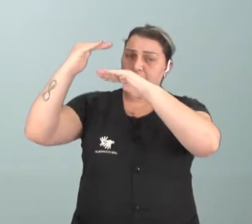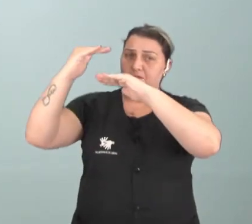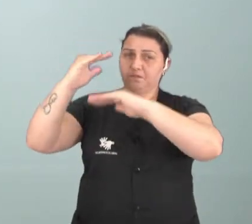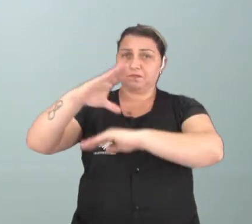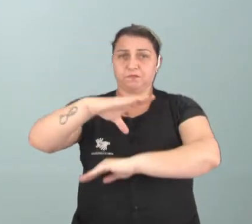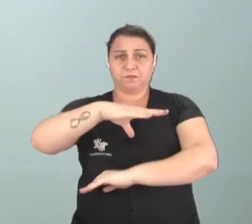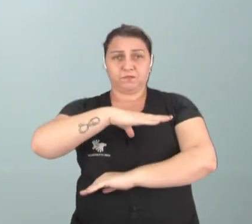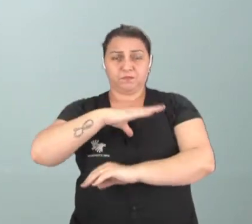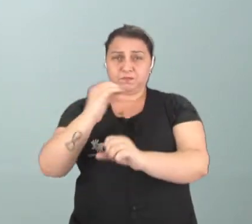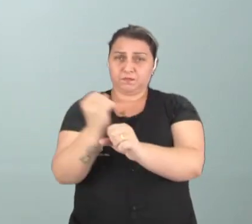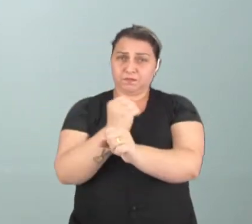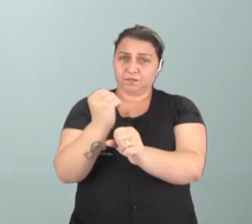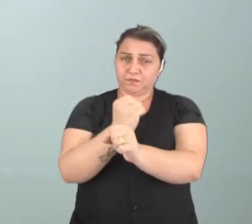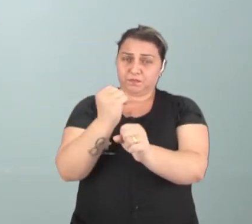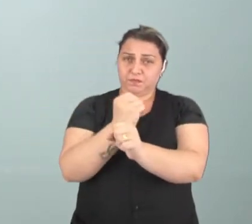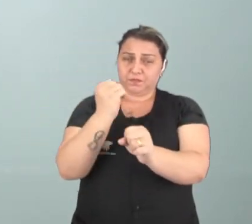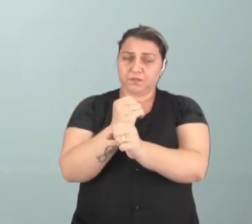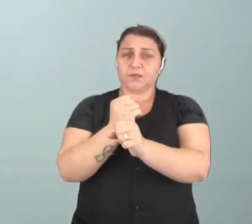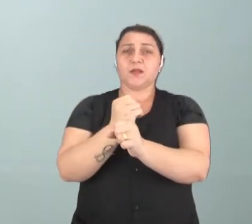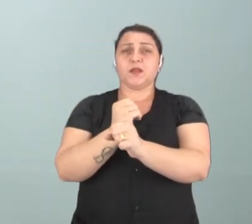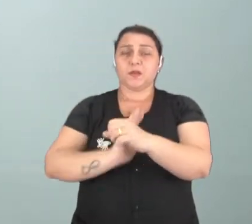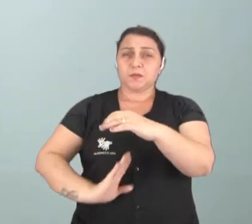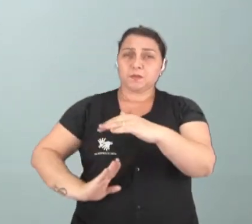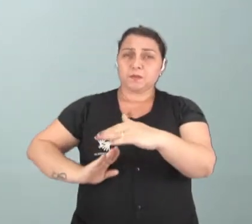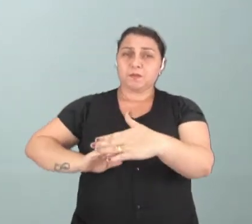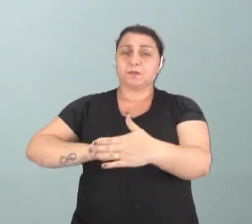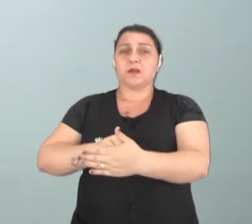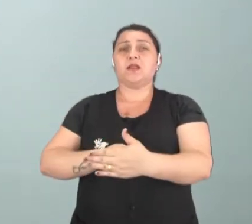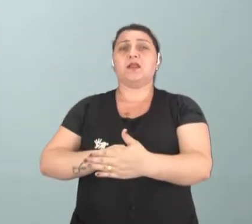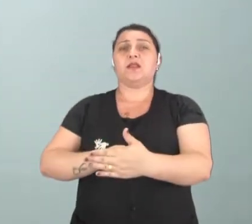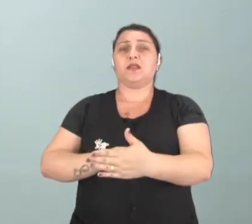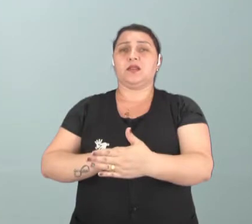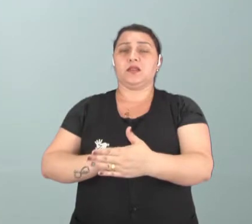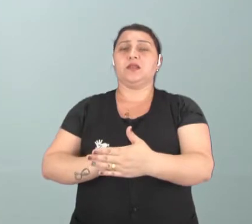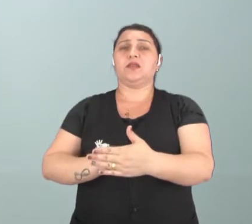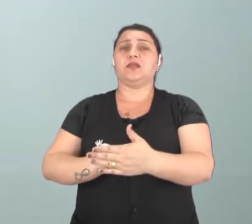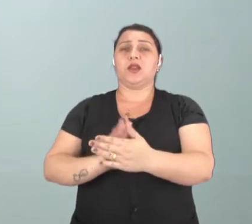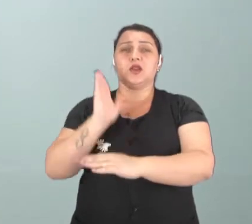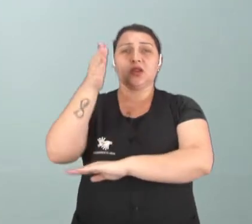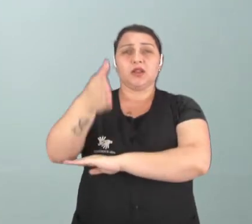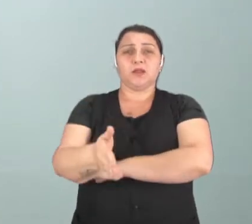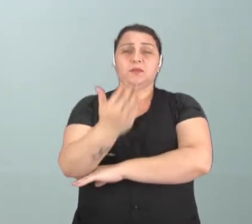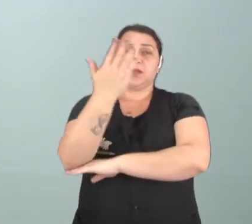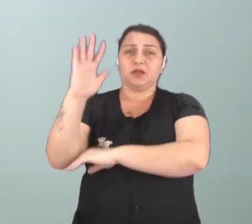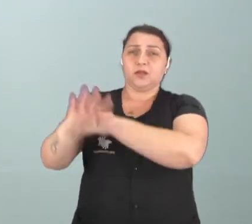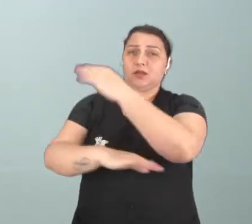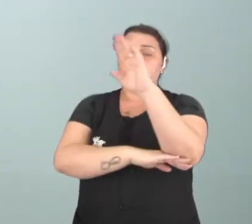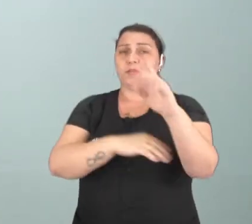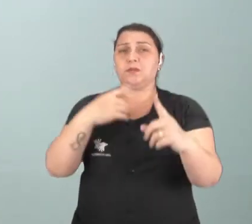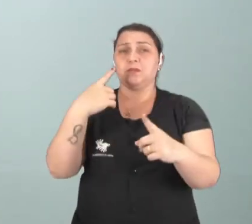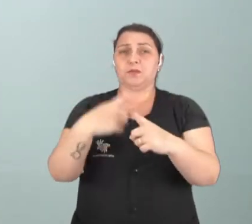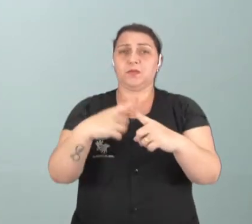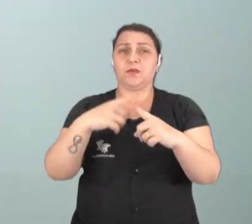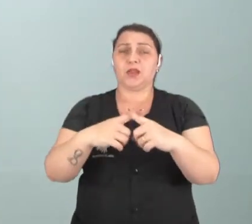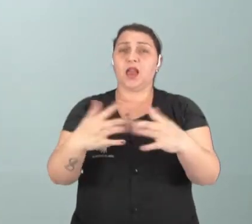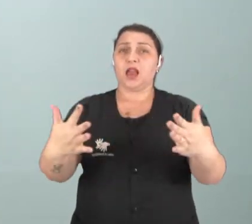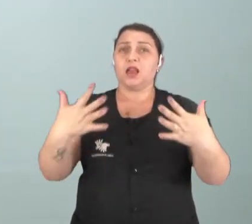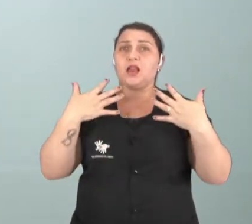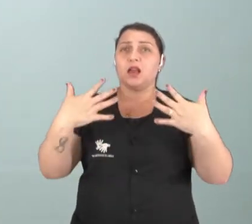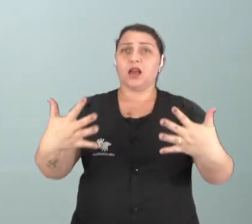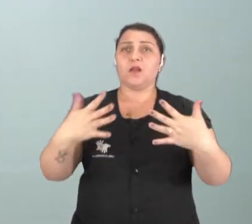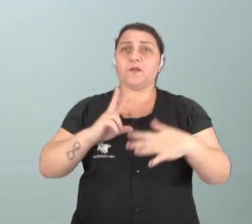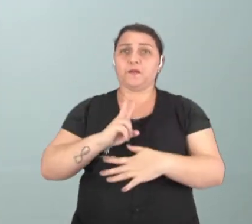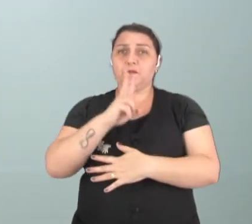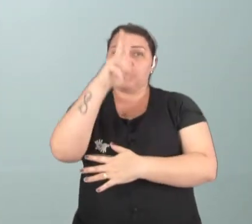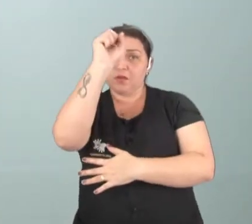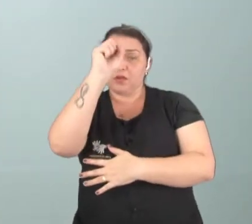cidade, ela é algo que vai impactar diretamente na natureza, porque ela se torna fonte de calor intenso. Ela